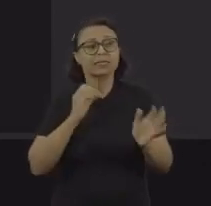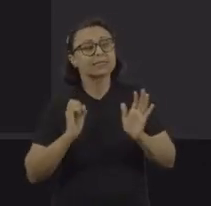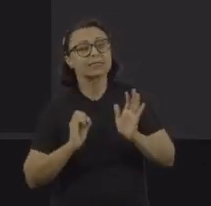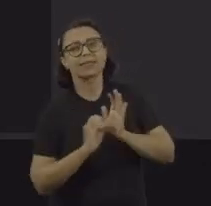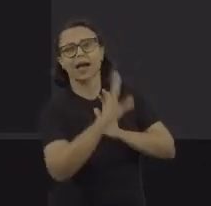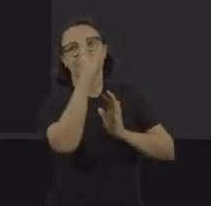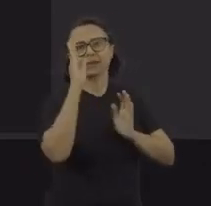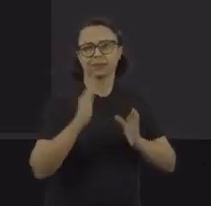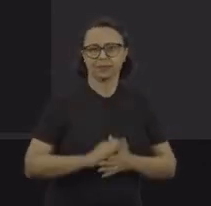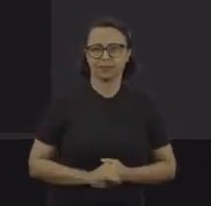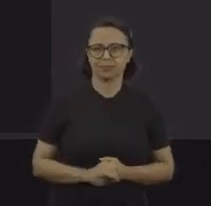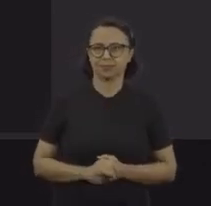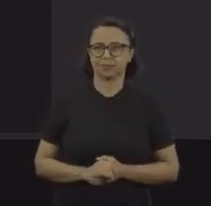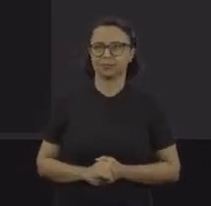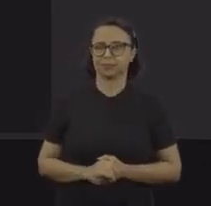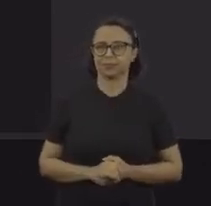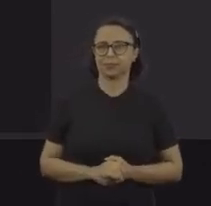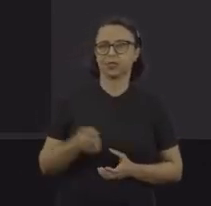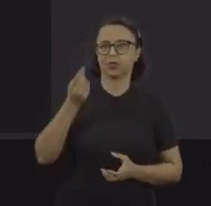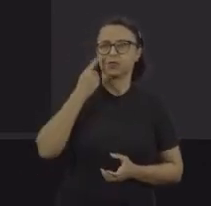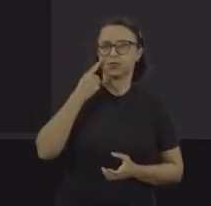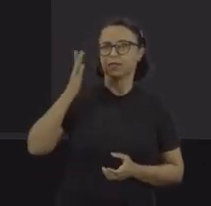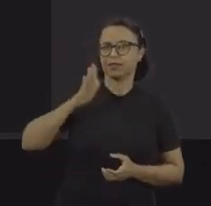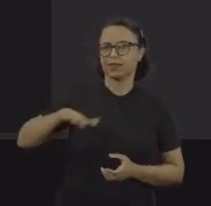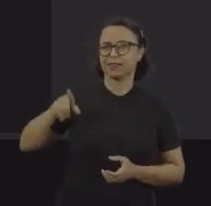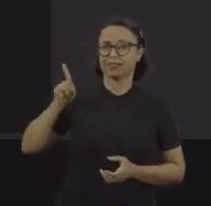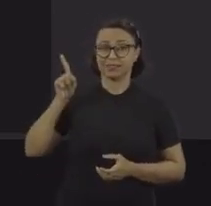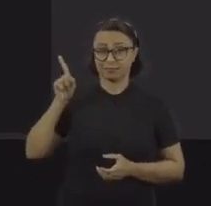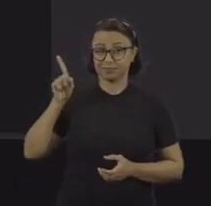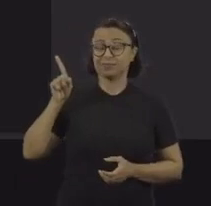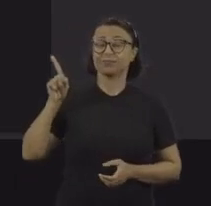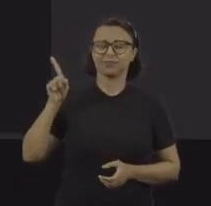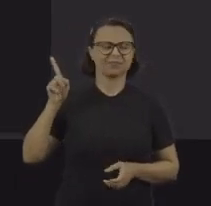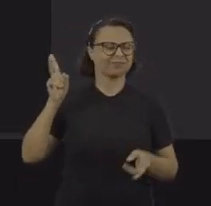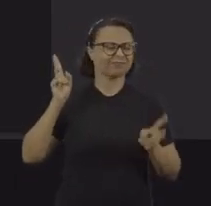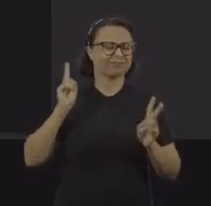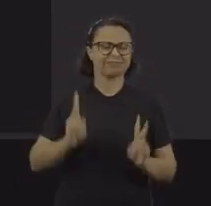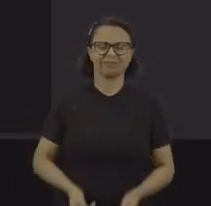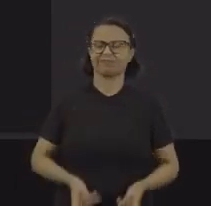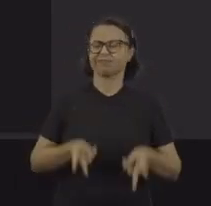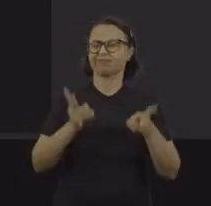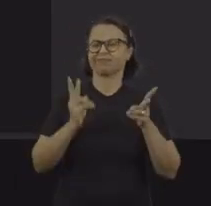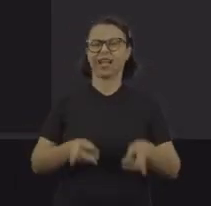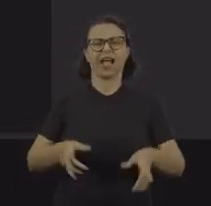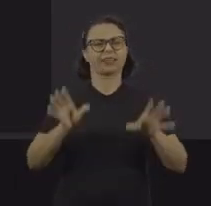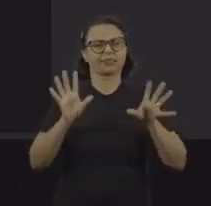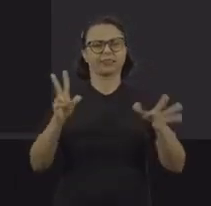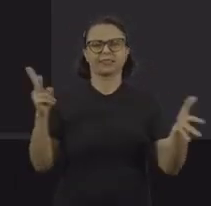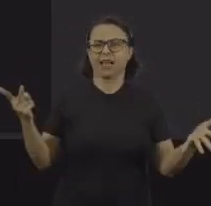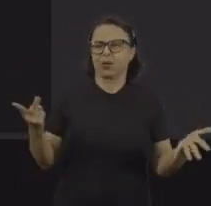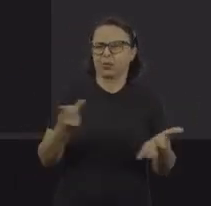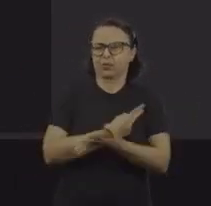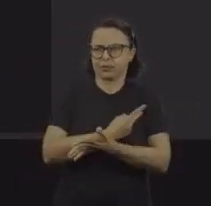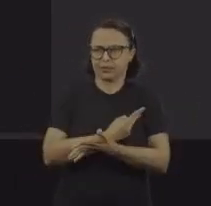Falando em crianças, essa aqui é uma situação que é muito frequente nas confecções textas, as crianças